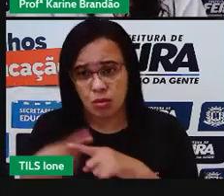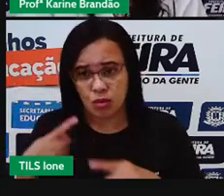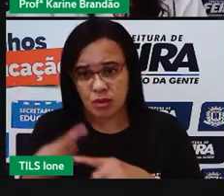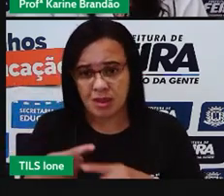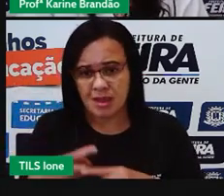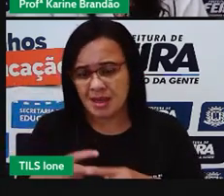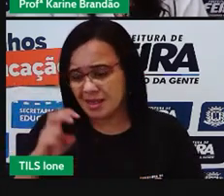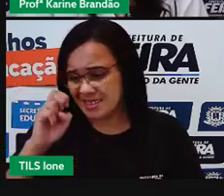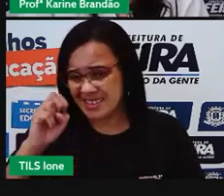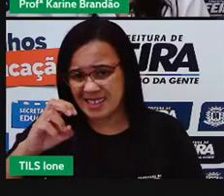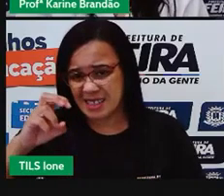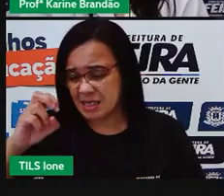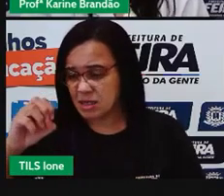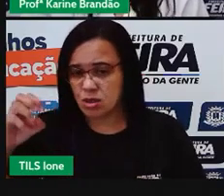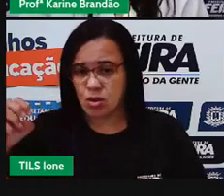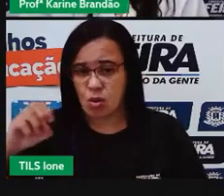pessoa.